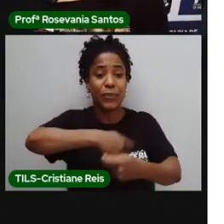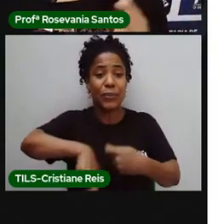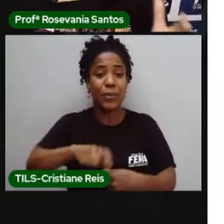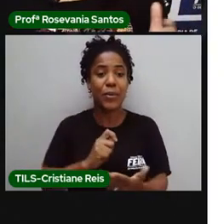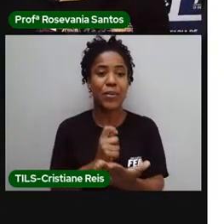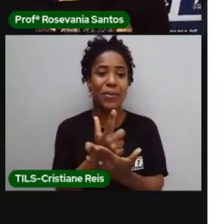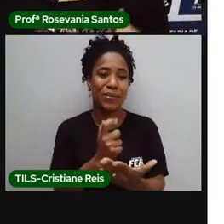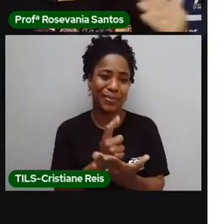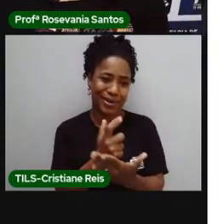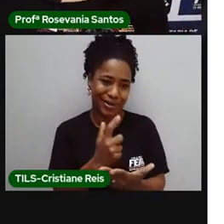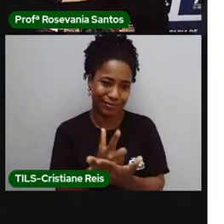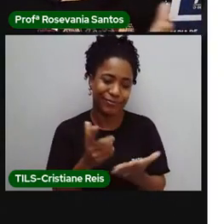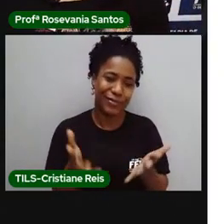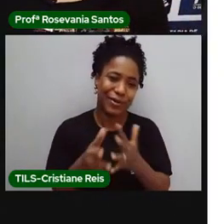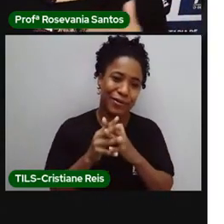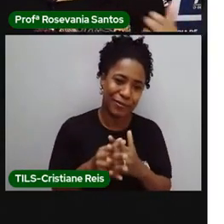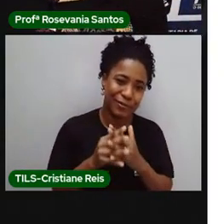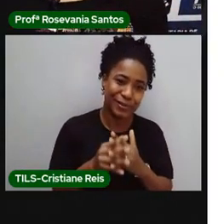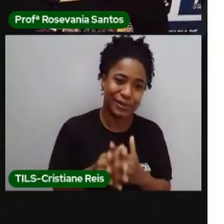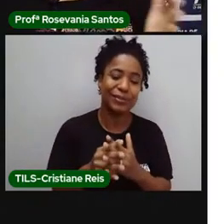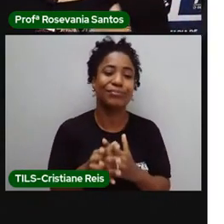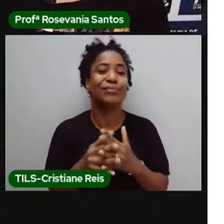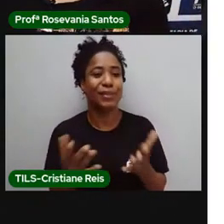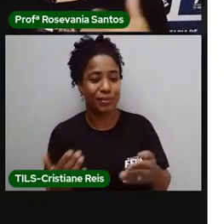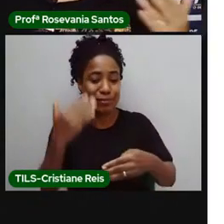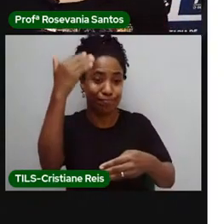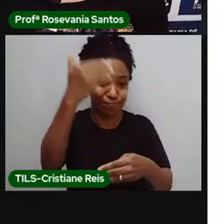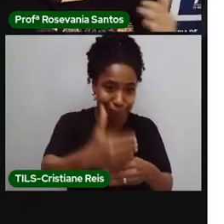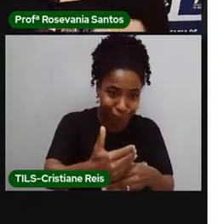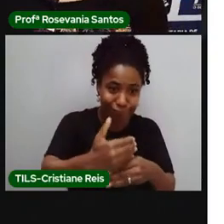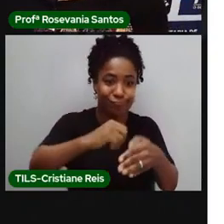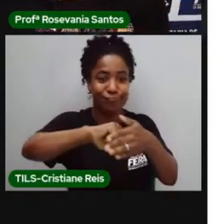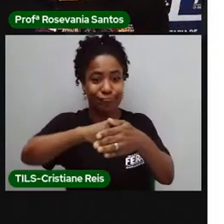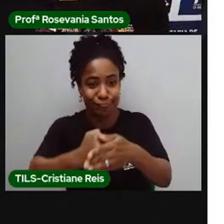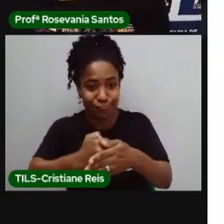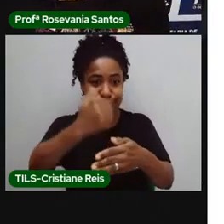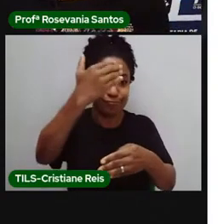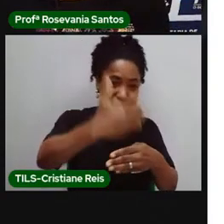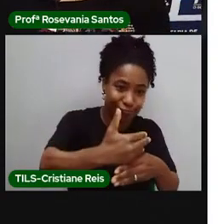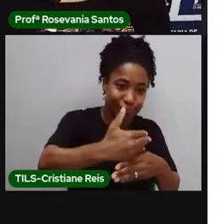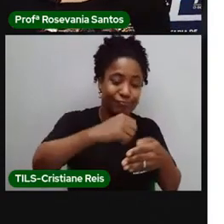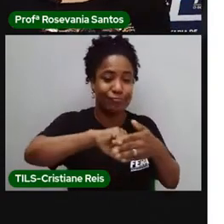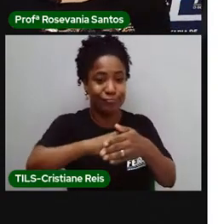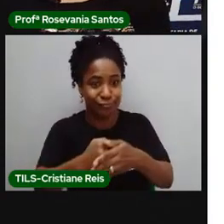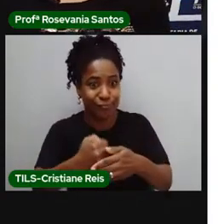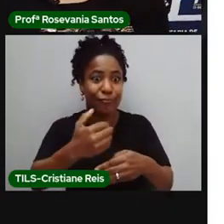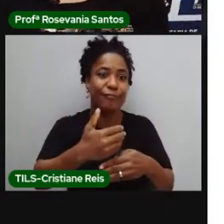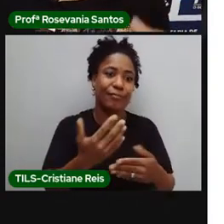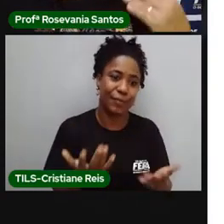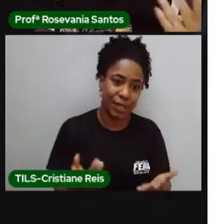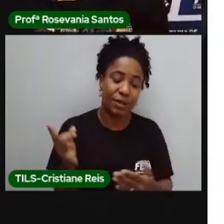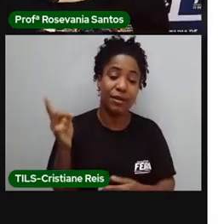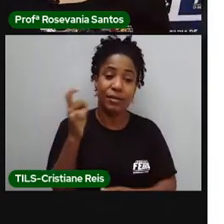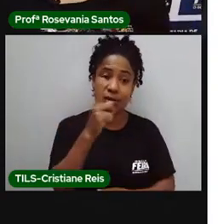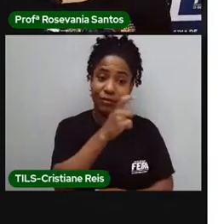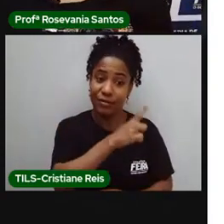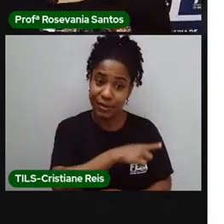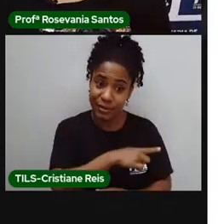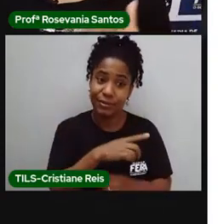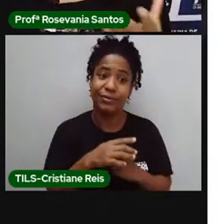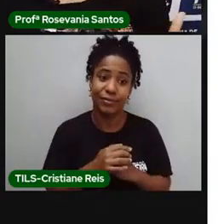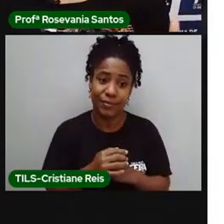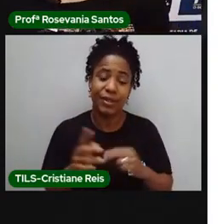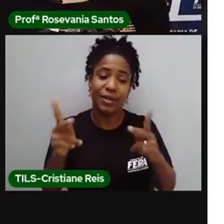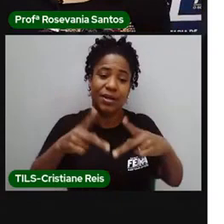confusão até hoje, abre, fecha comércio, abre, fecha indústria. E aí, a gente acaba cedendo a pressão da